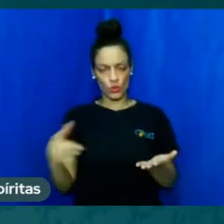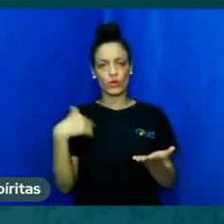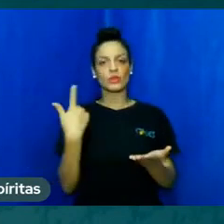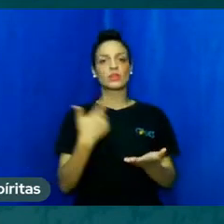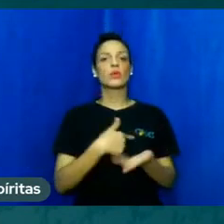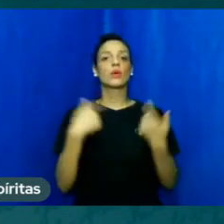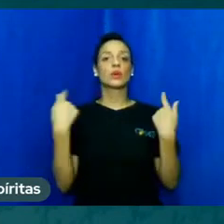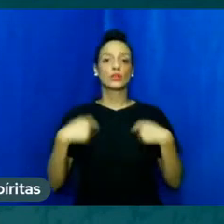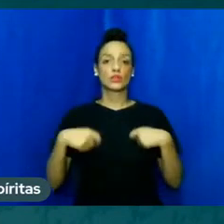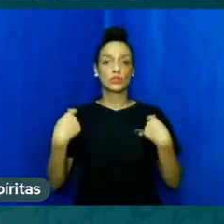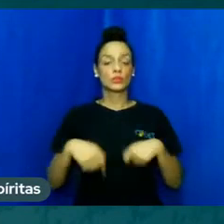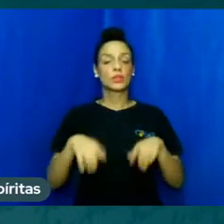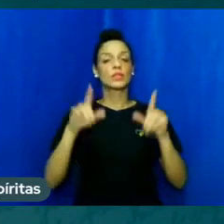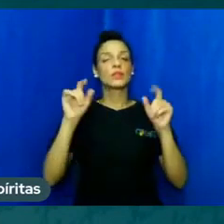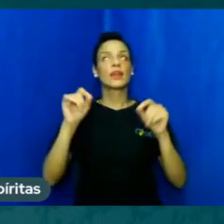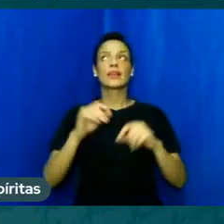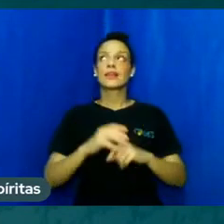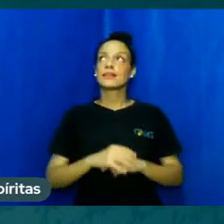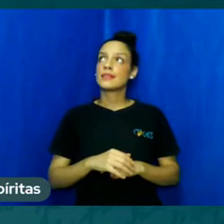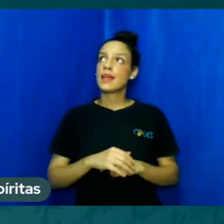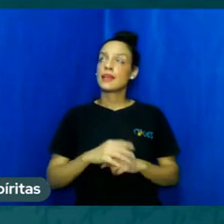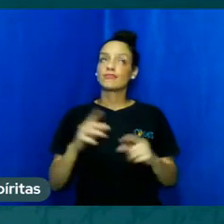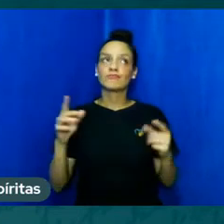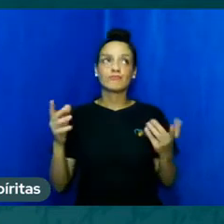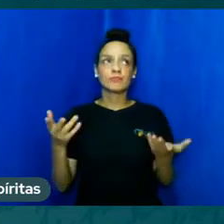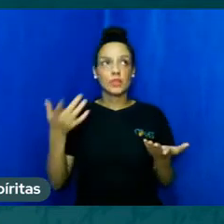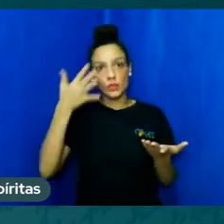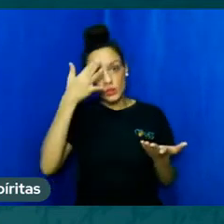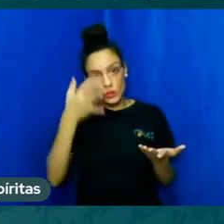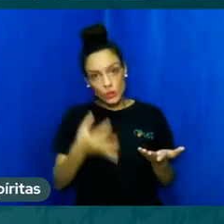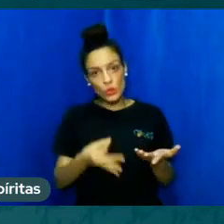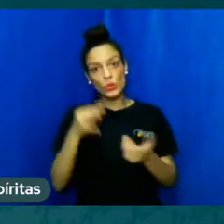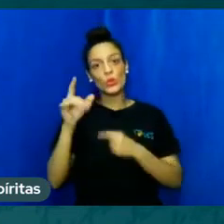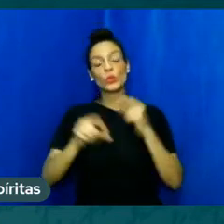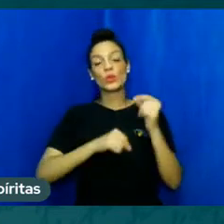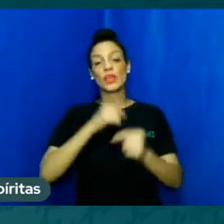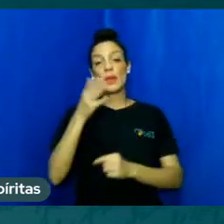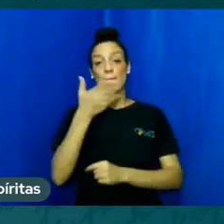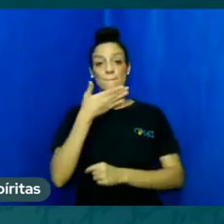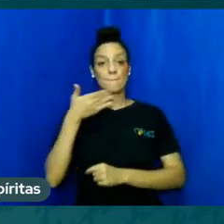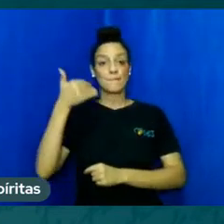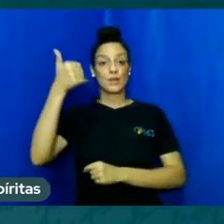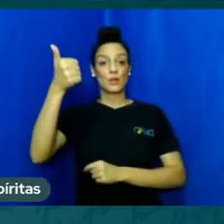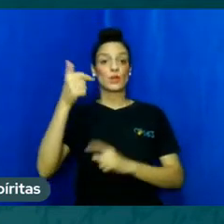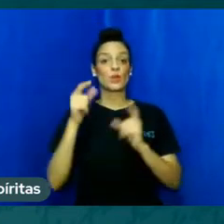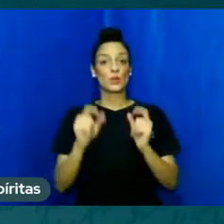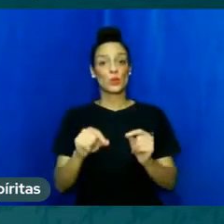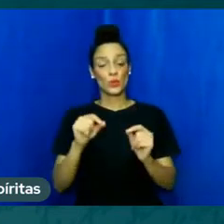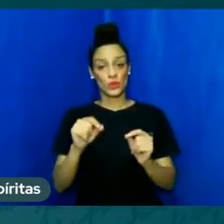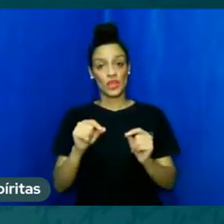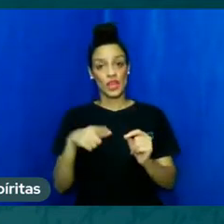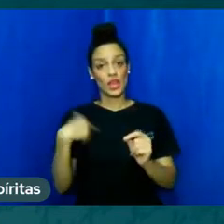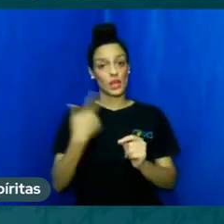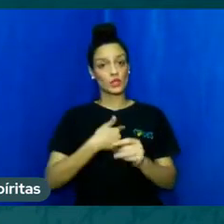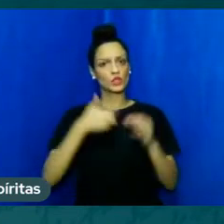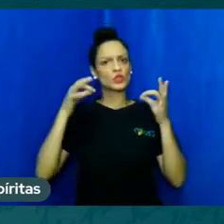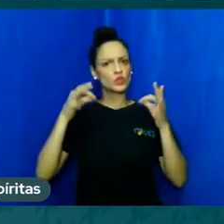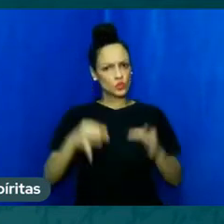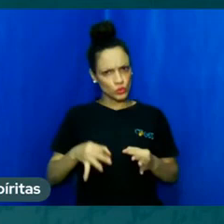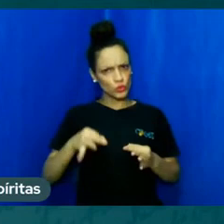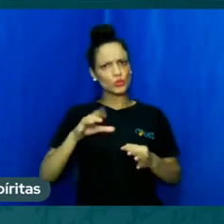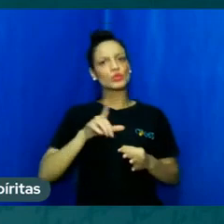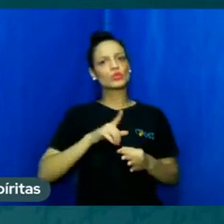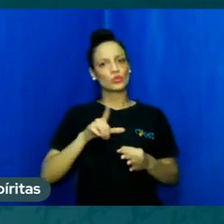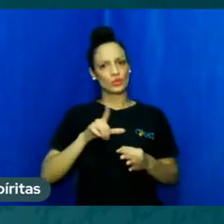aí no oposto do pensamento é melhor é melhor para nós que façamos que sejamos justos do que